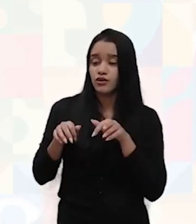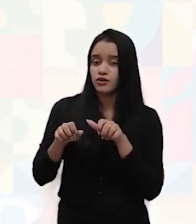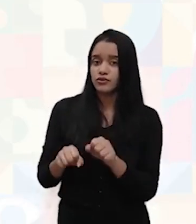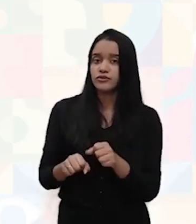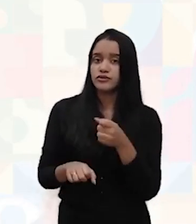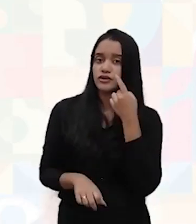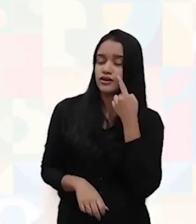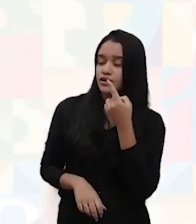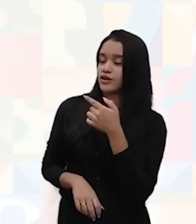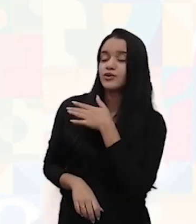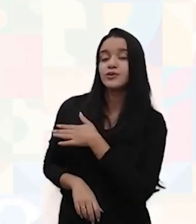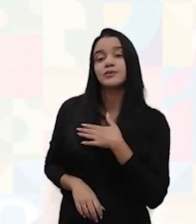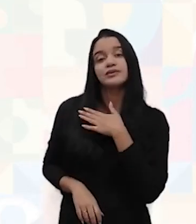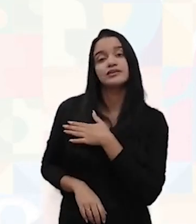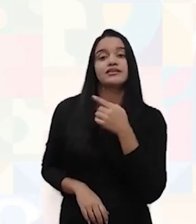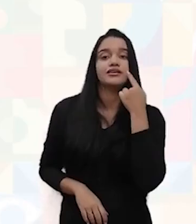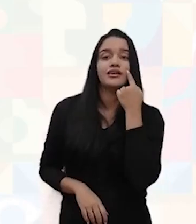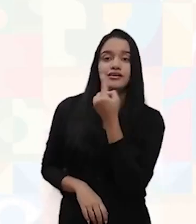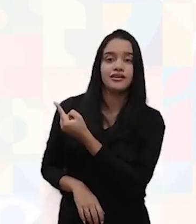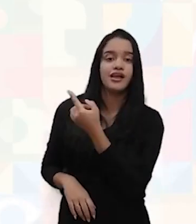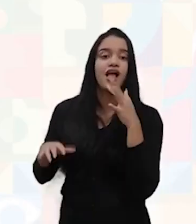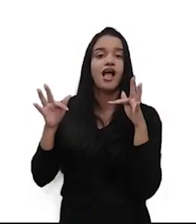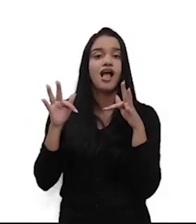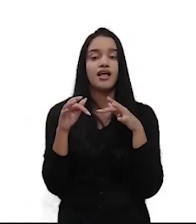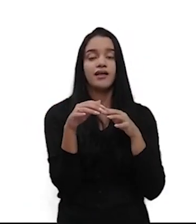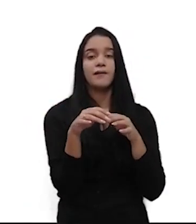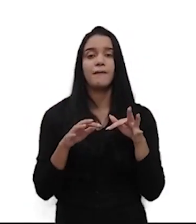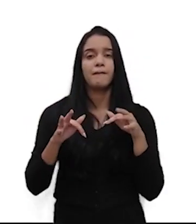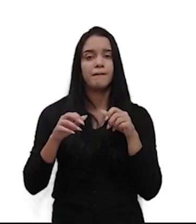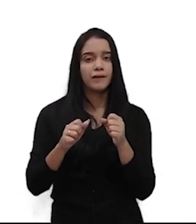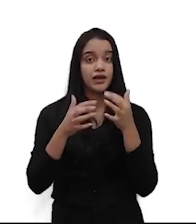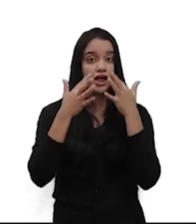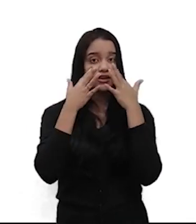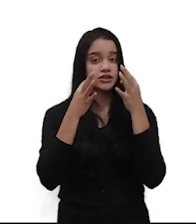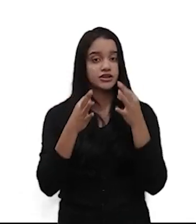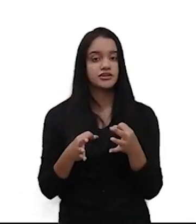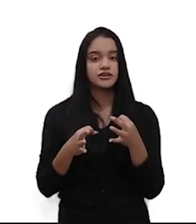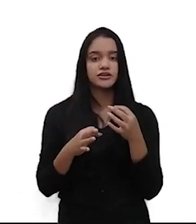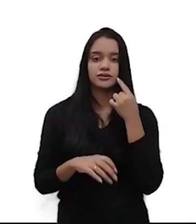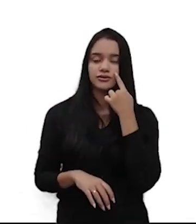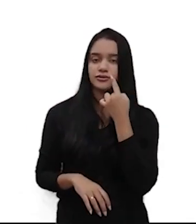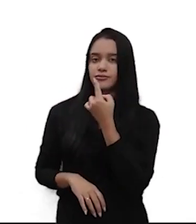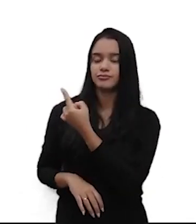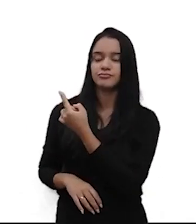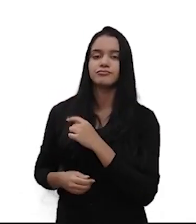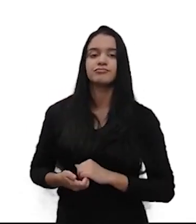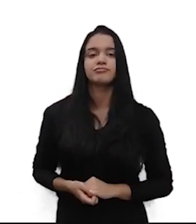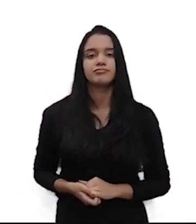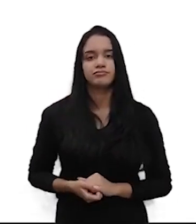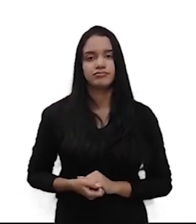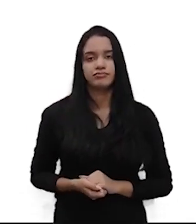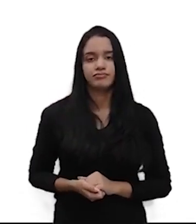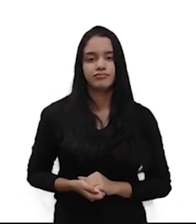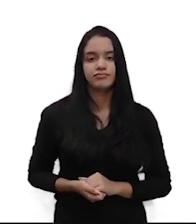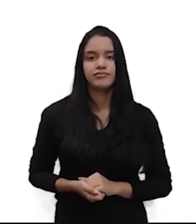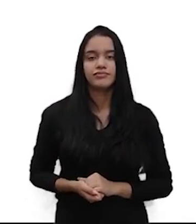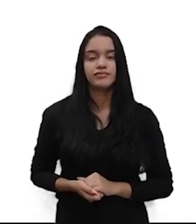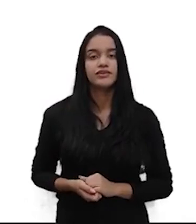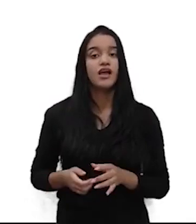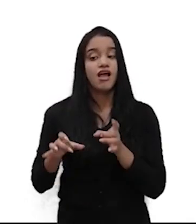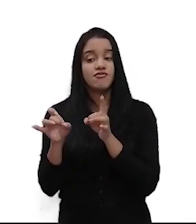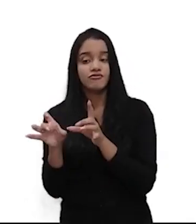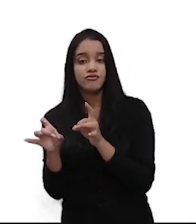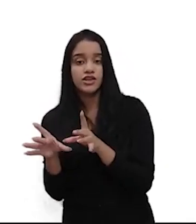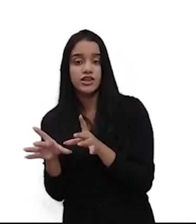eu gostaria que você se atentasse a 12 pontos que são extremamente importantes para o empreendedor. Uma delas é